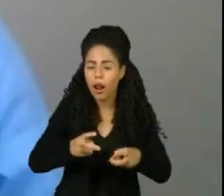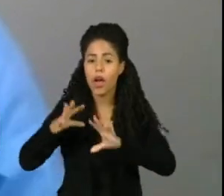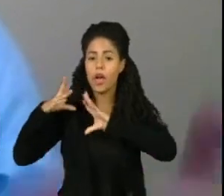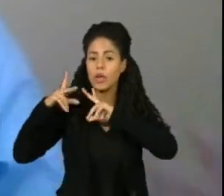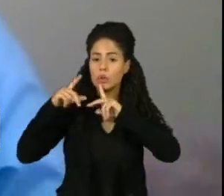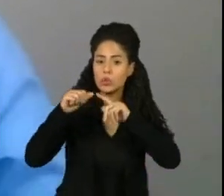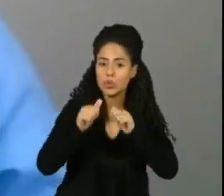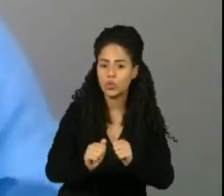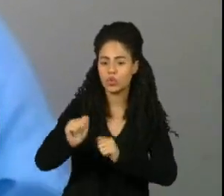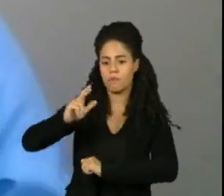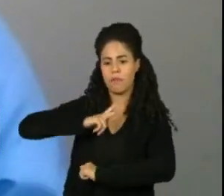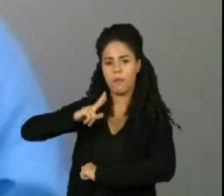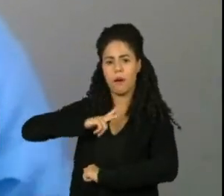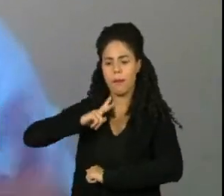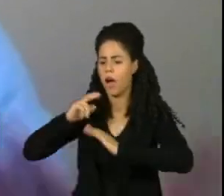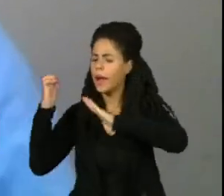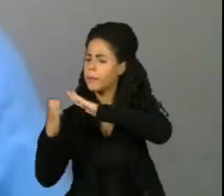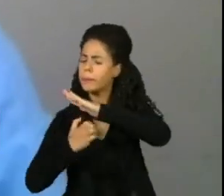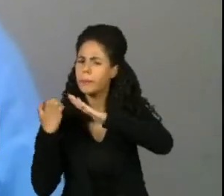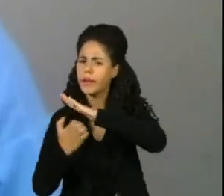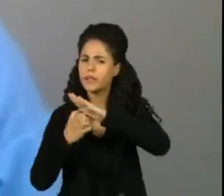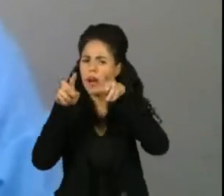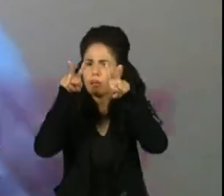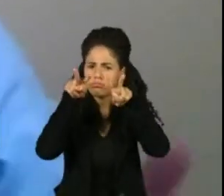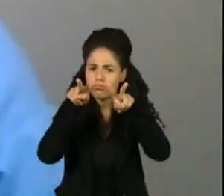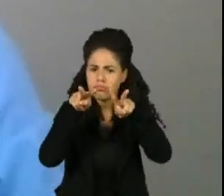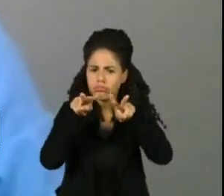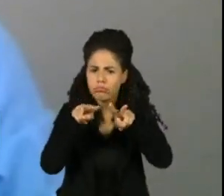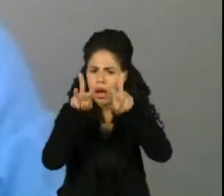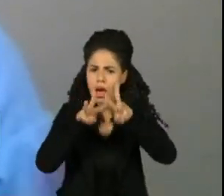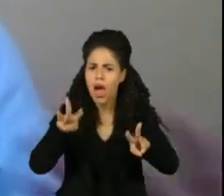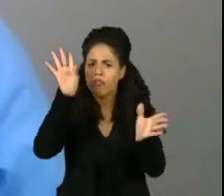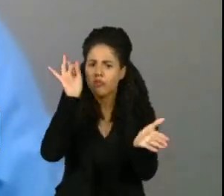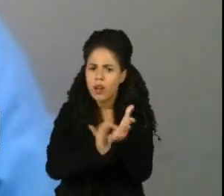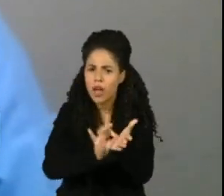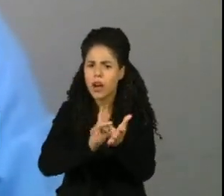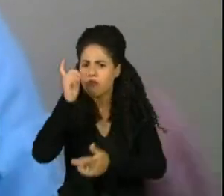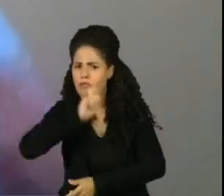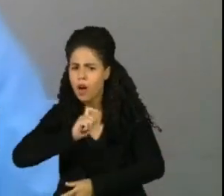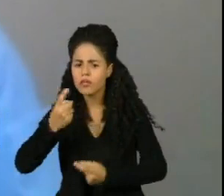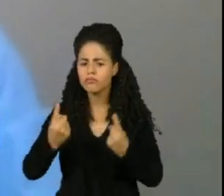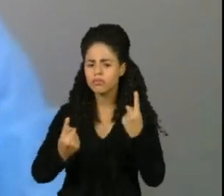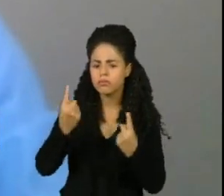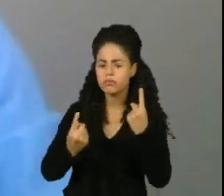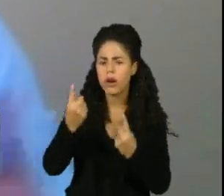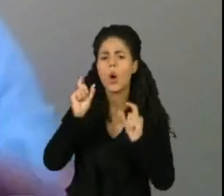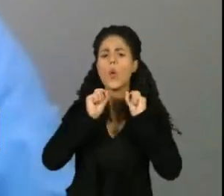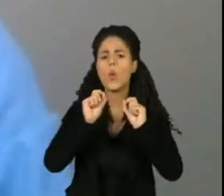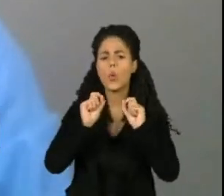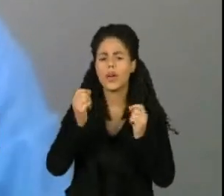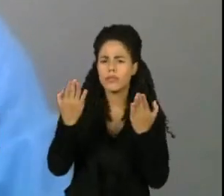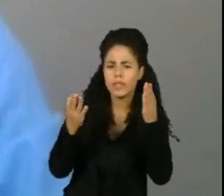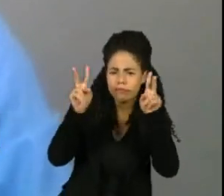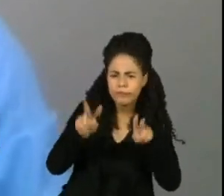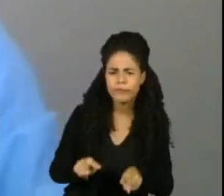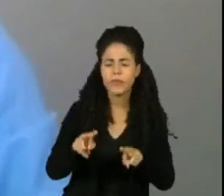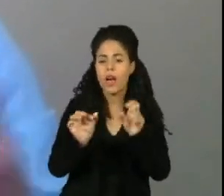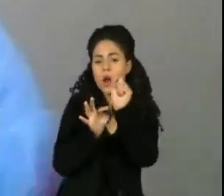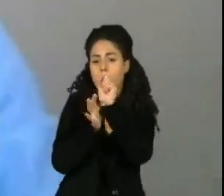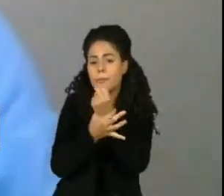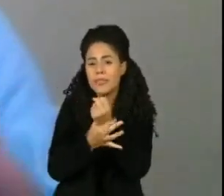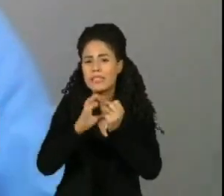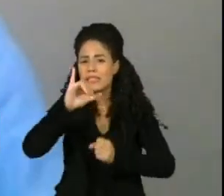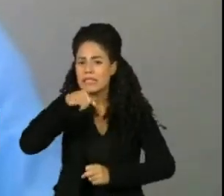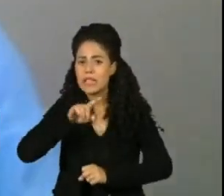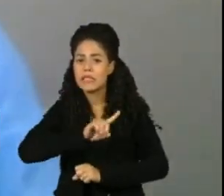privacidade do site dessa empresa para ver se ela existe, quais tipos de informação ela captura e na política de privacidade você também tem quais são